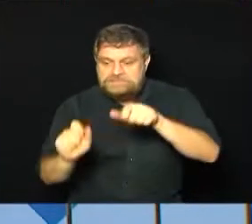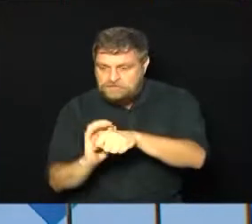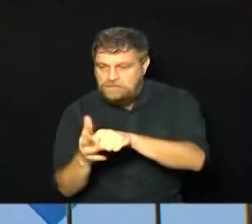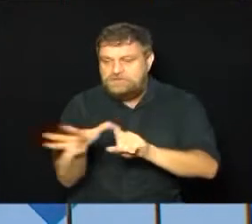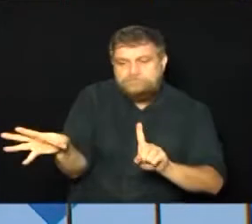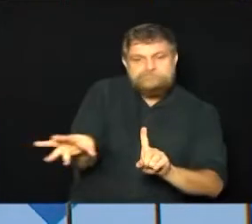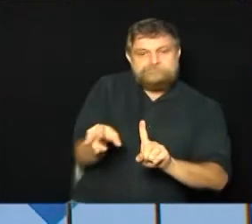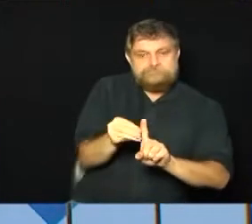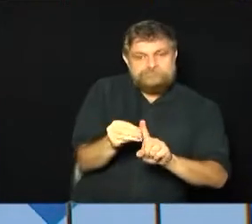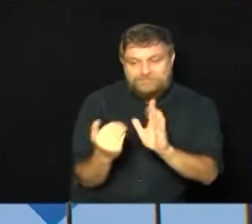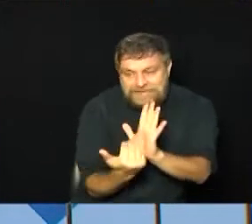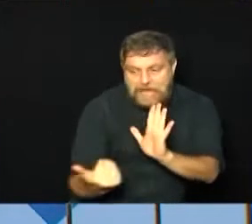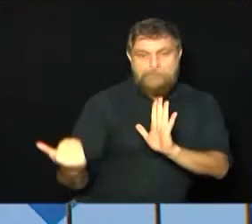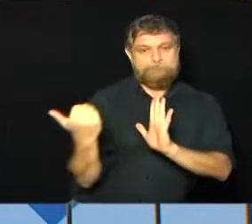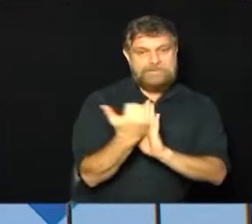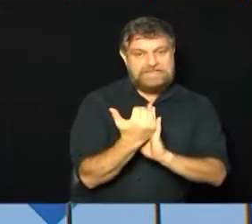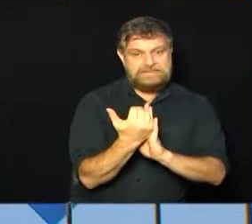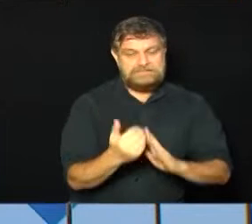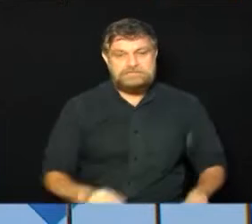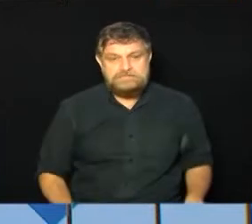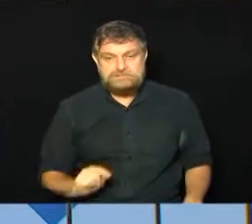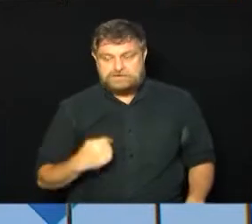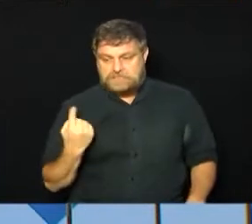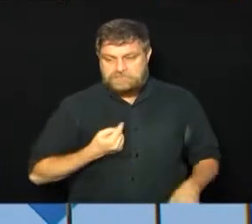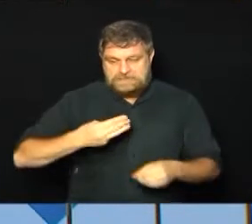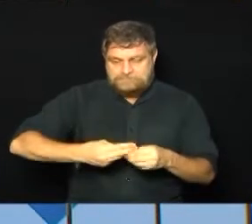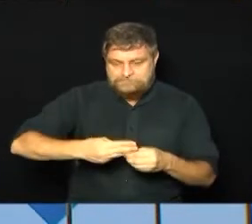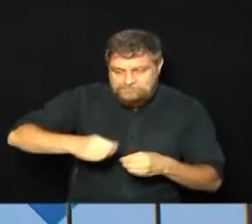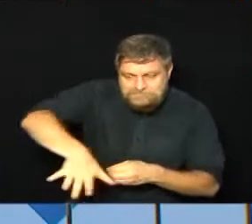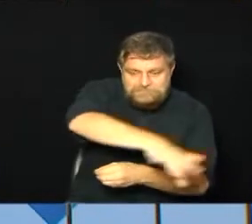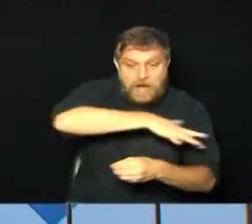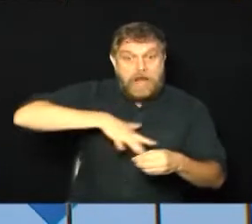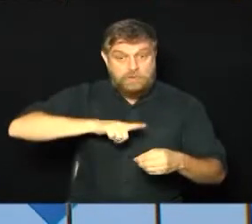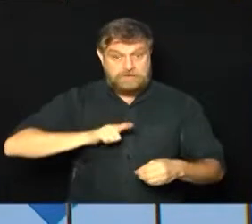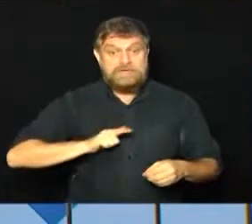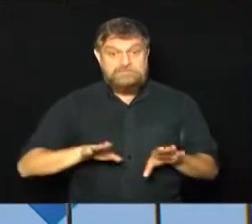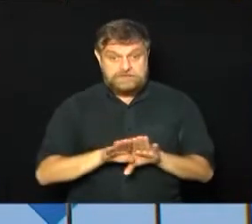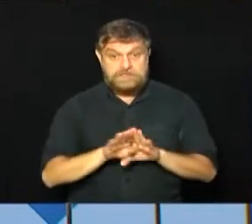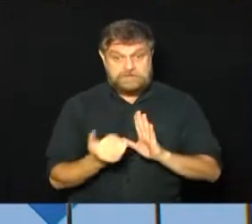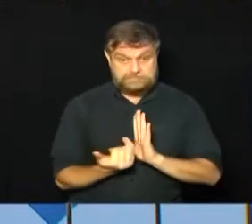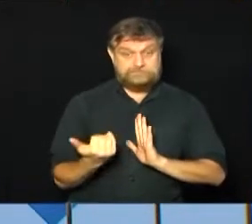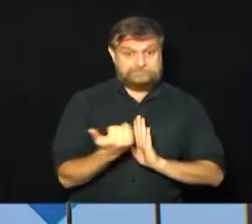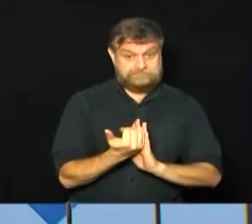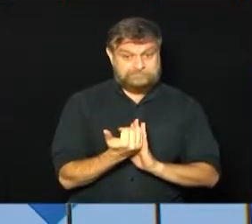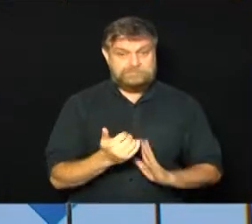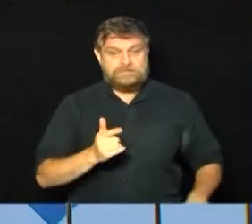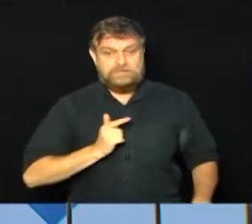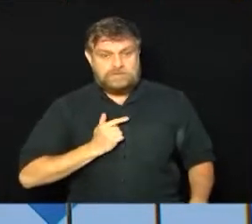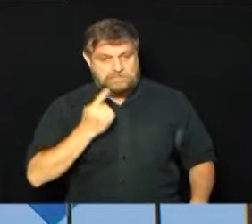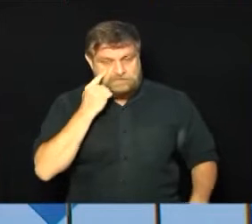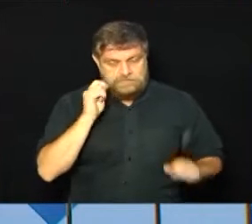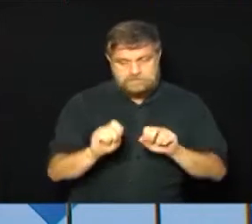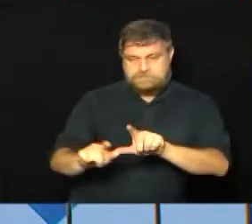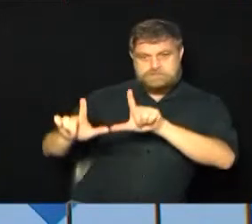doença, a mais aí e a nossa região também teve aumento, por isso a gente vai agora aqui para a nossa tela,